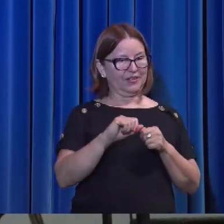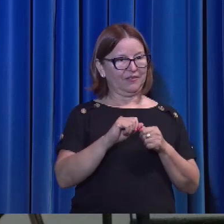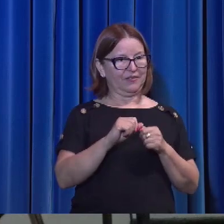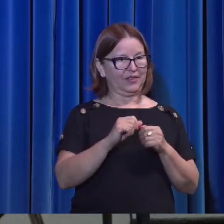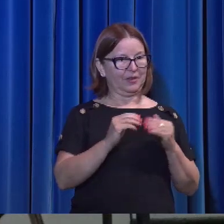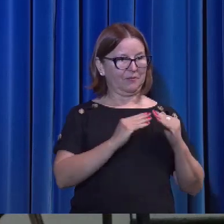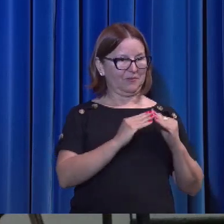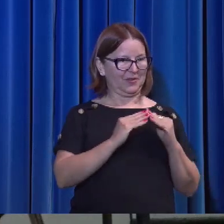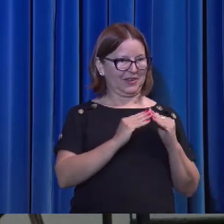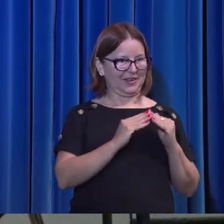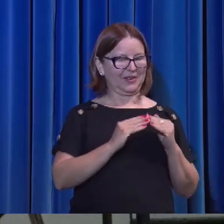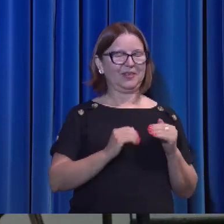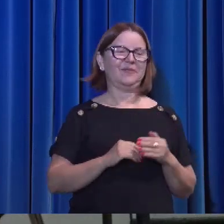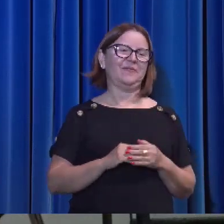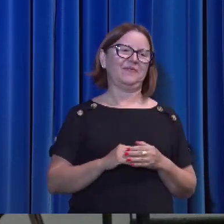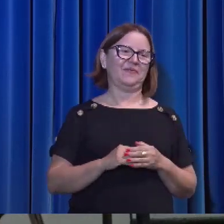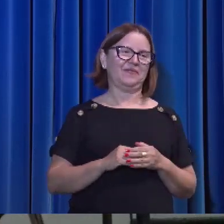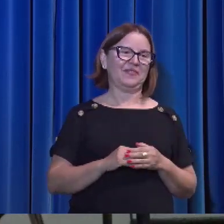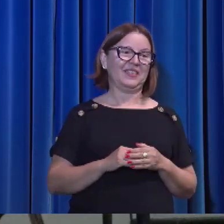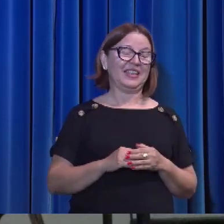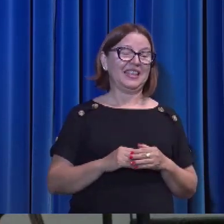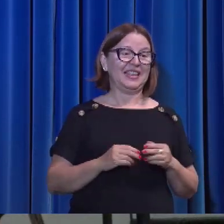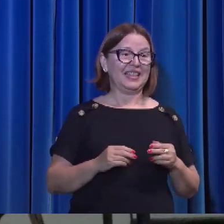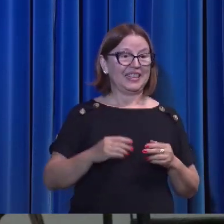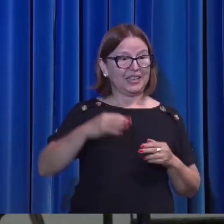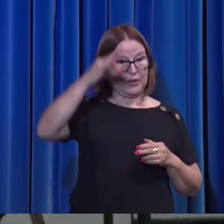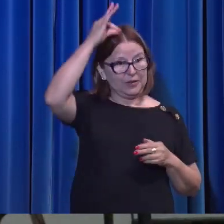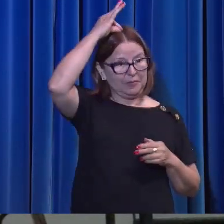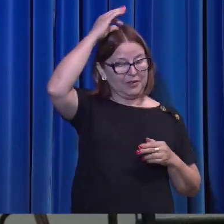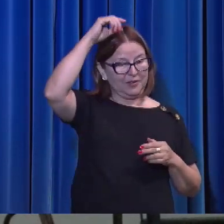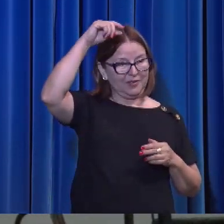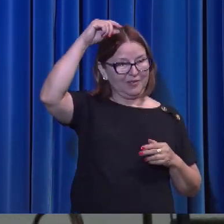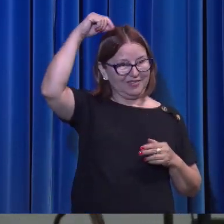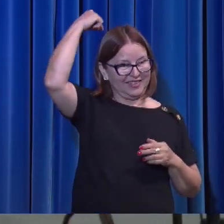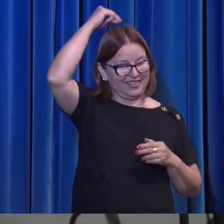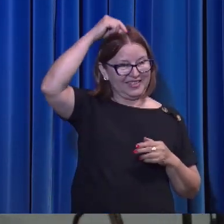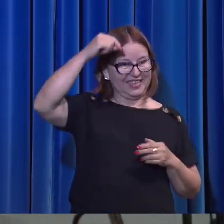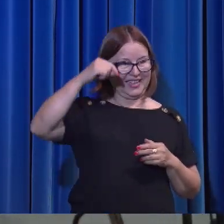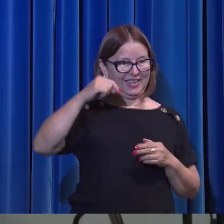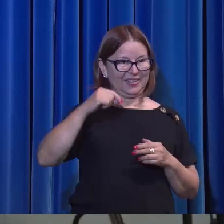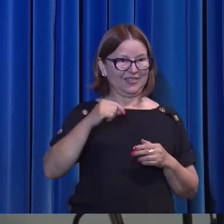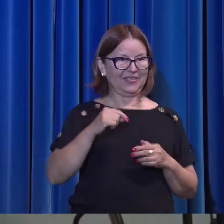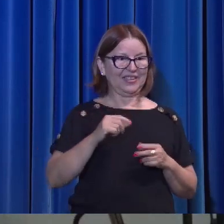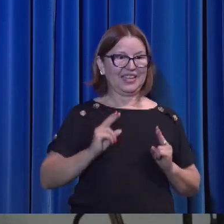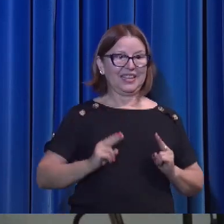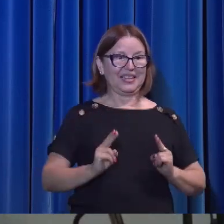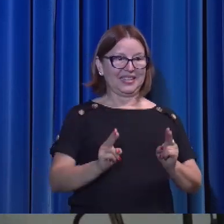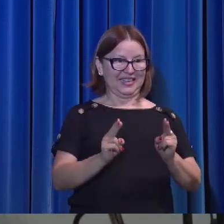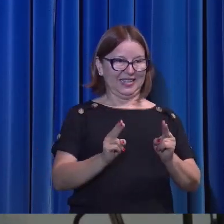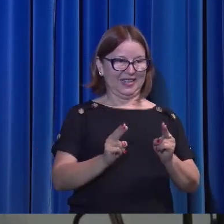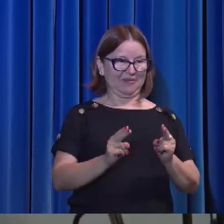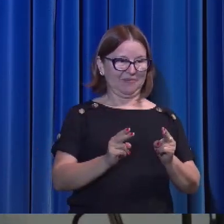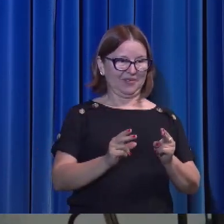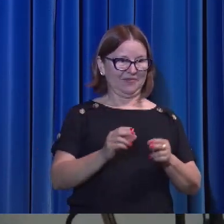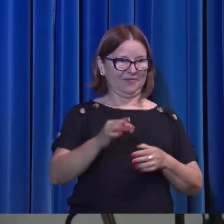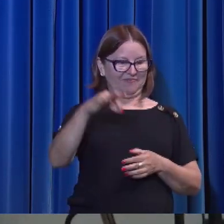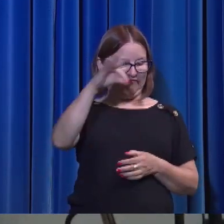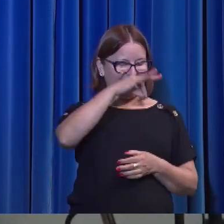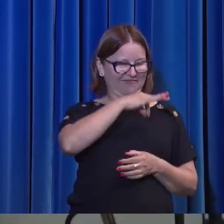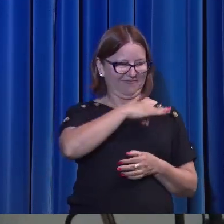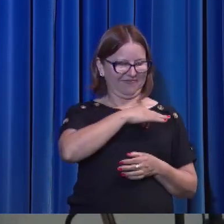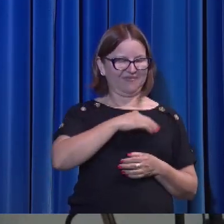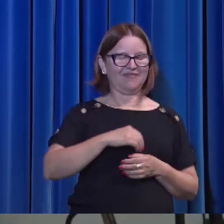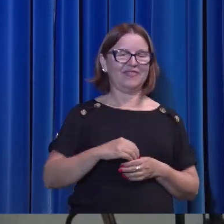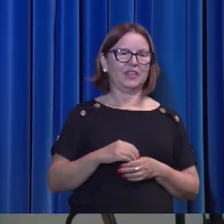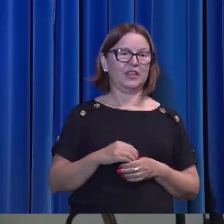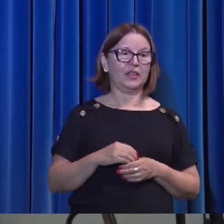Ele estará para sempre convosco. Porque foi ele que me convenceu do pecado. E ele convenceu, porque todos os que